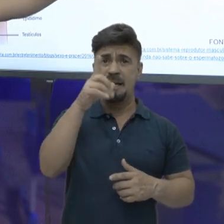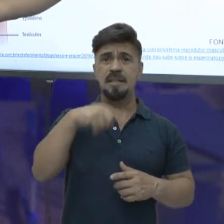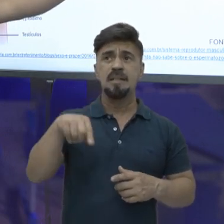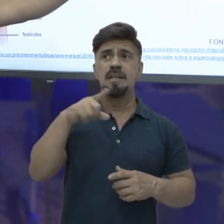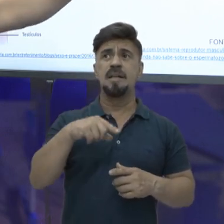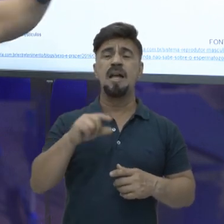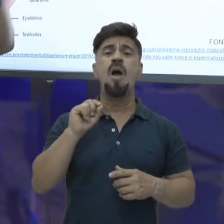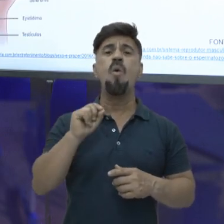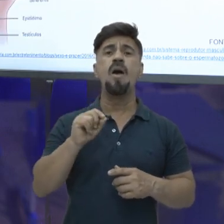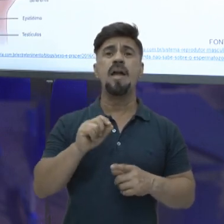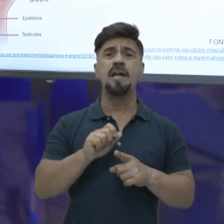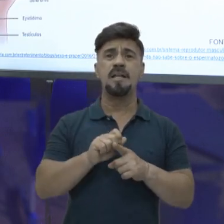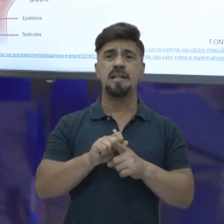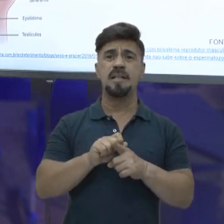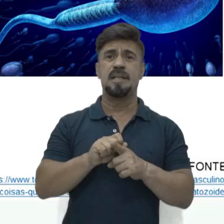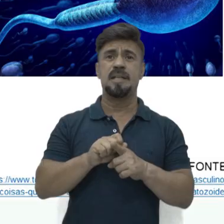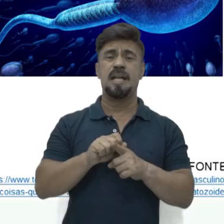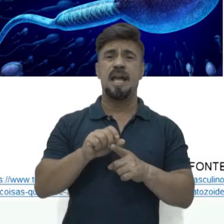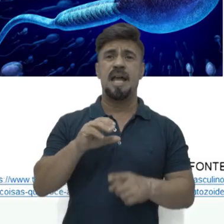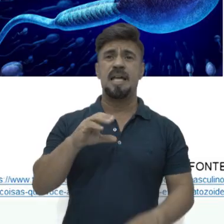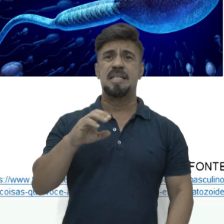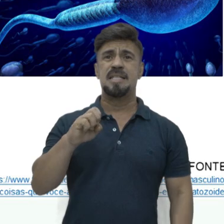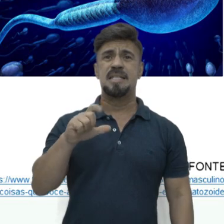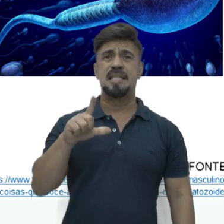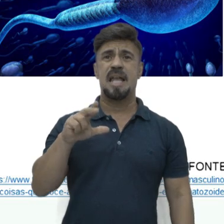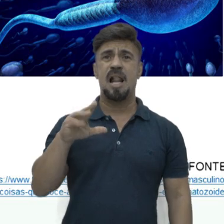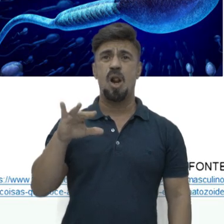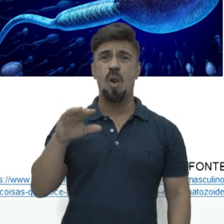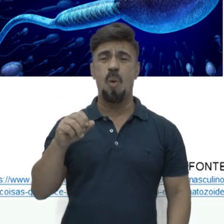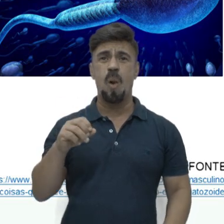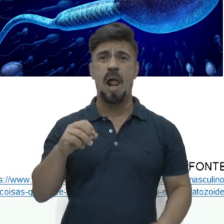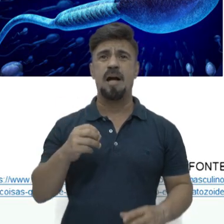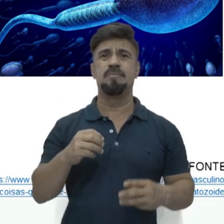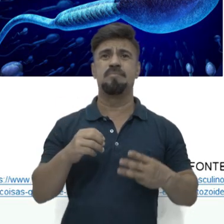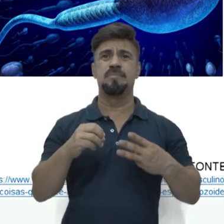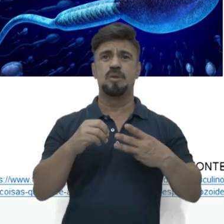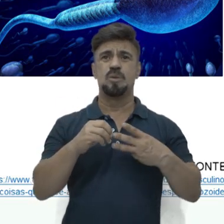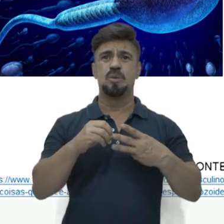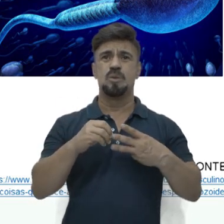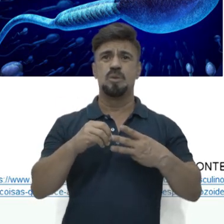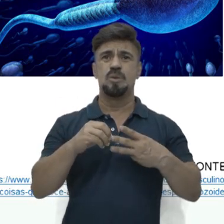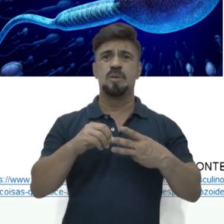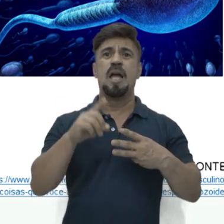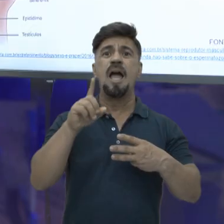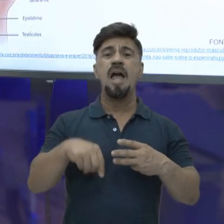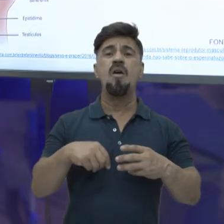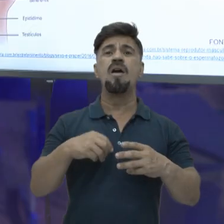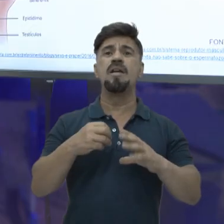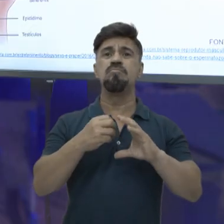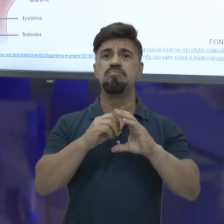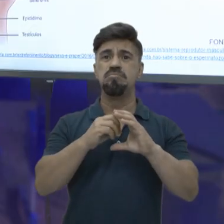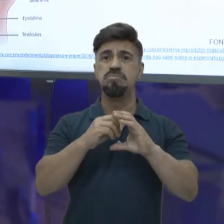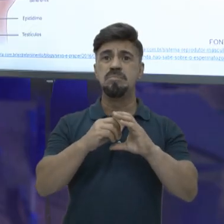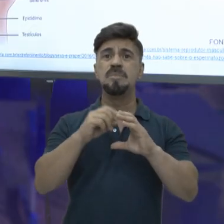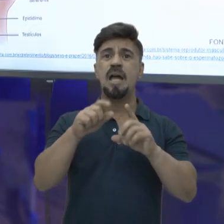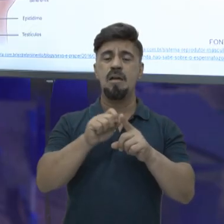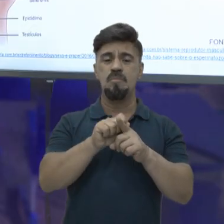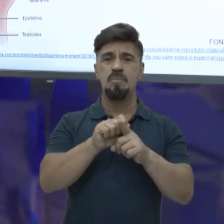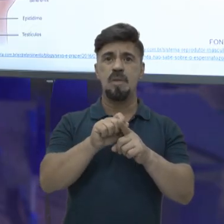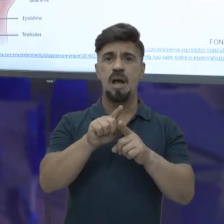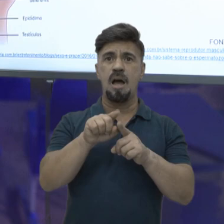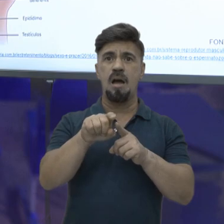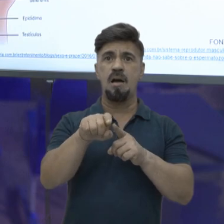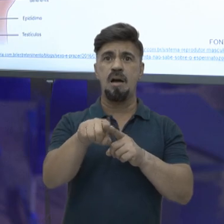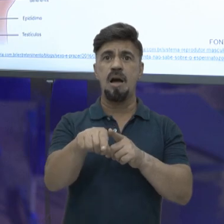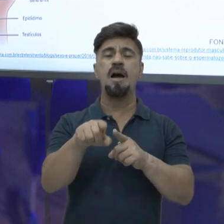esse bichinho aqui que a gente chama de célula. Essa celulazinha, ela é o espermatozoide. O espermatozoide,